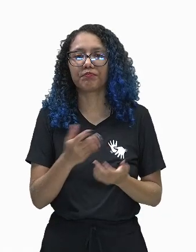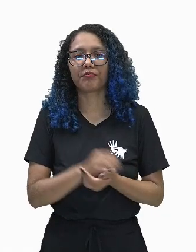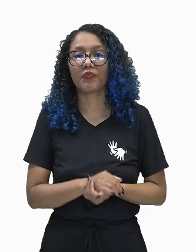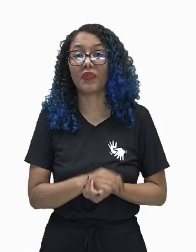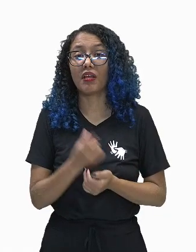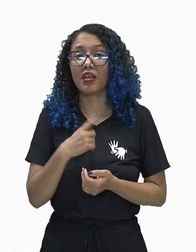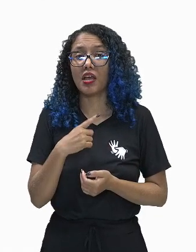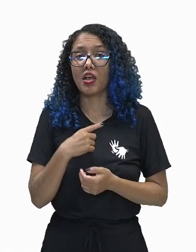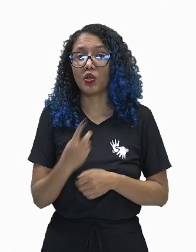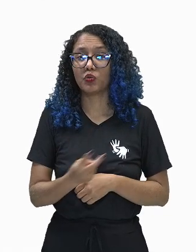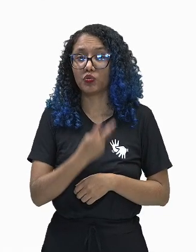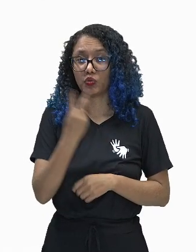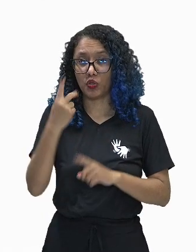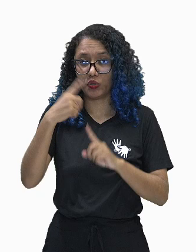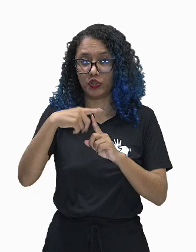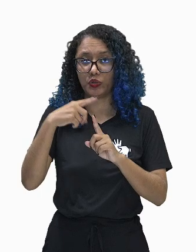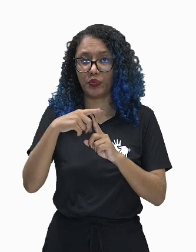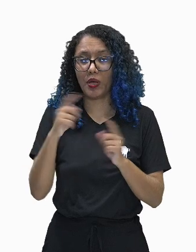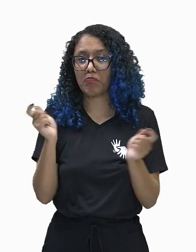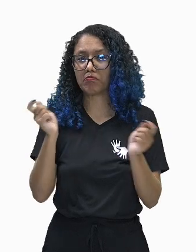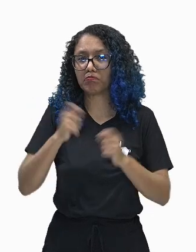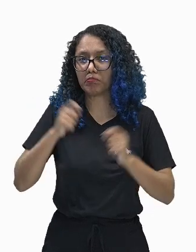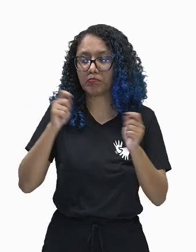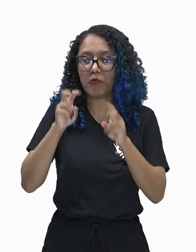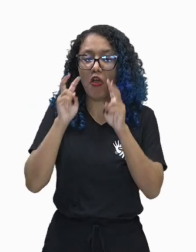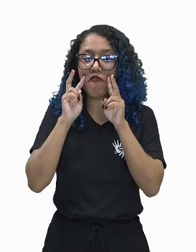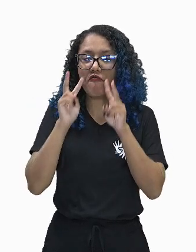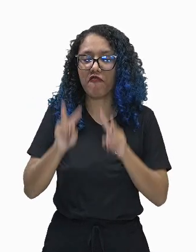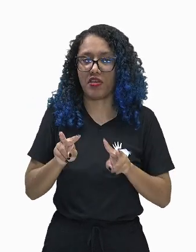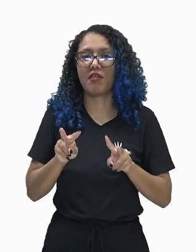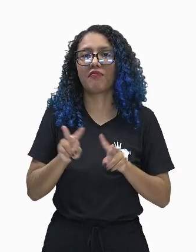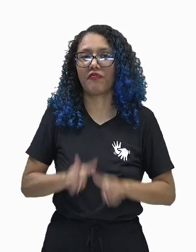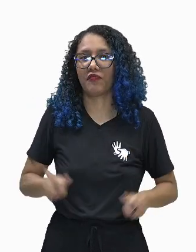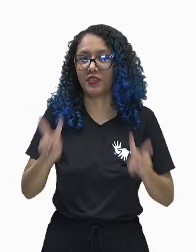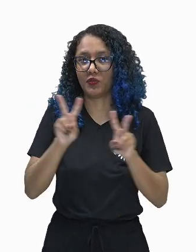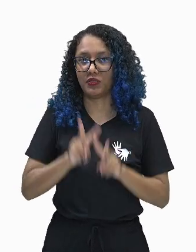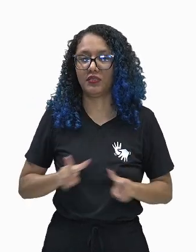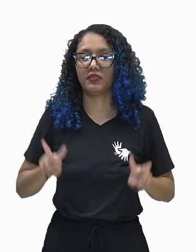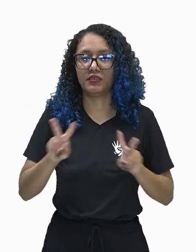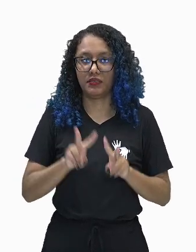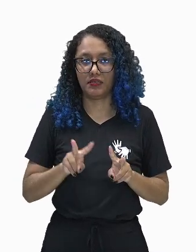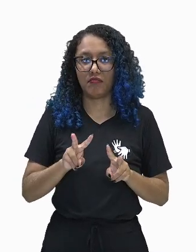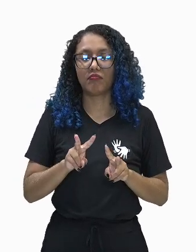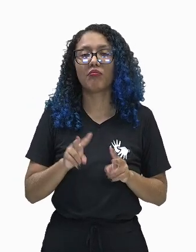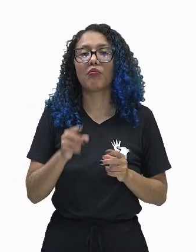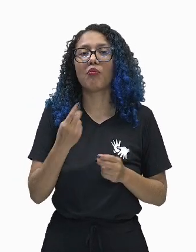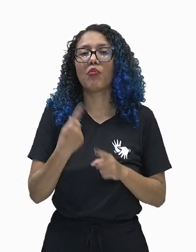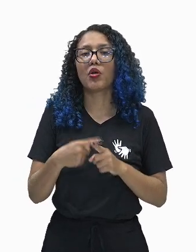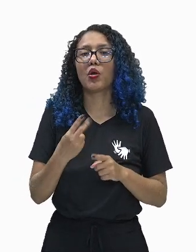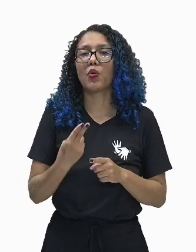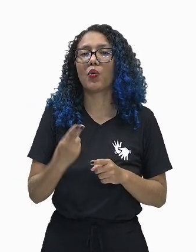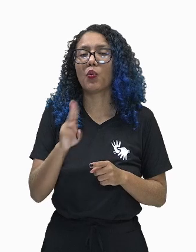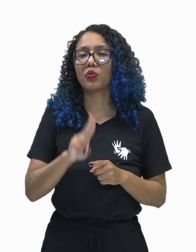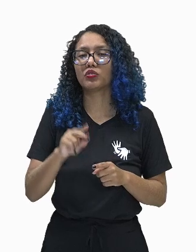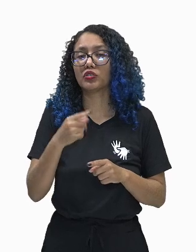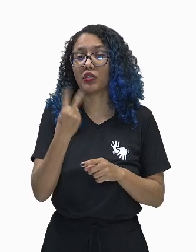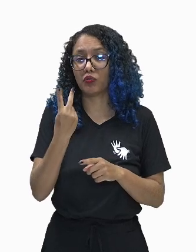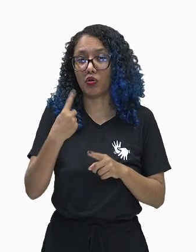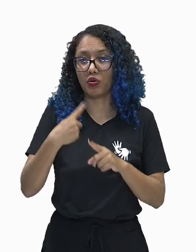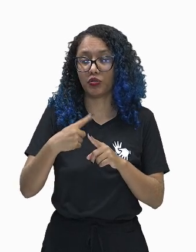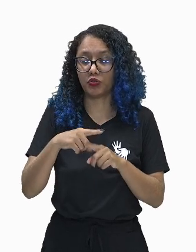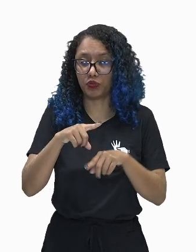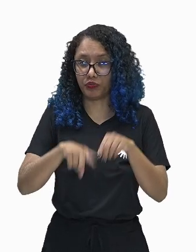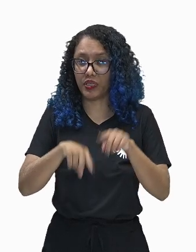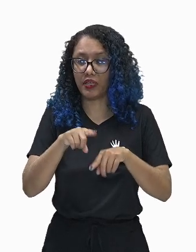tipos de campo de visão promovidos pelo uso de dois tipos de instrumentos. O microscópio